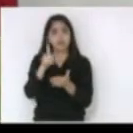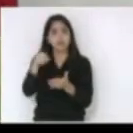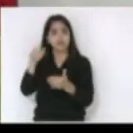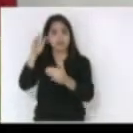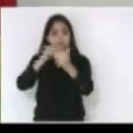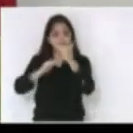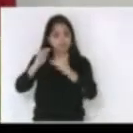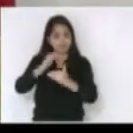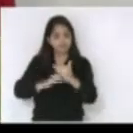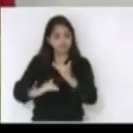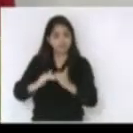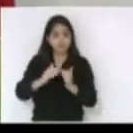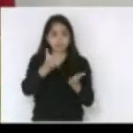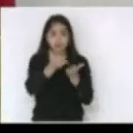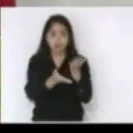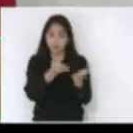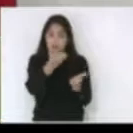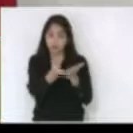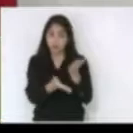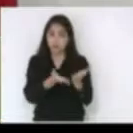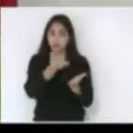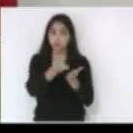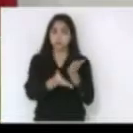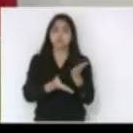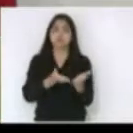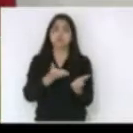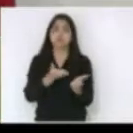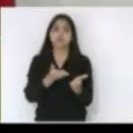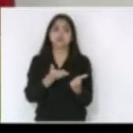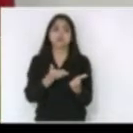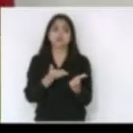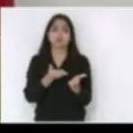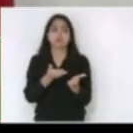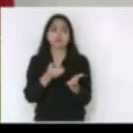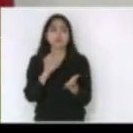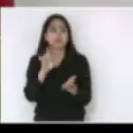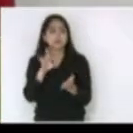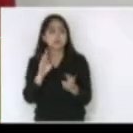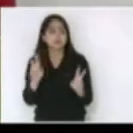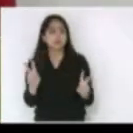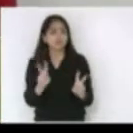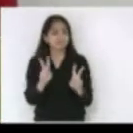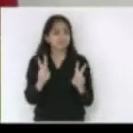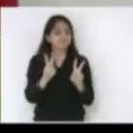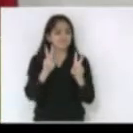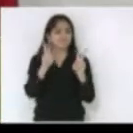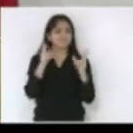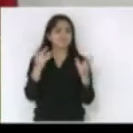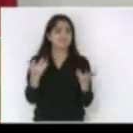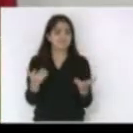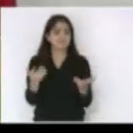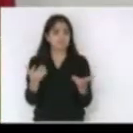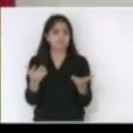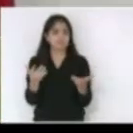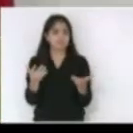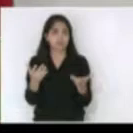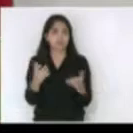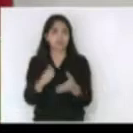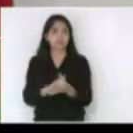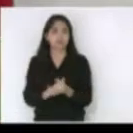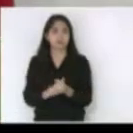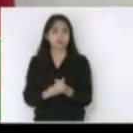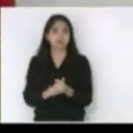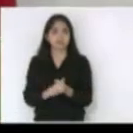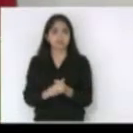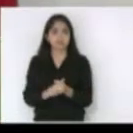o atendimento daqueles que não apenas valorizados mas que deve